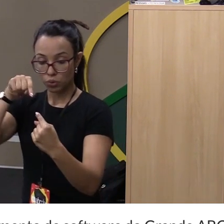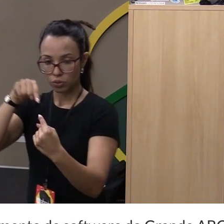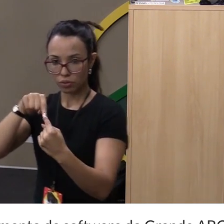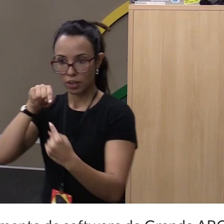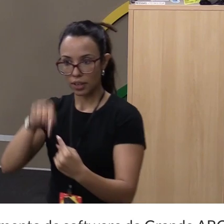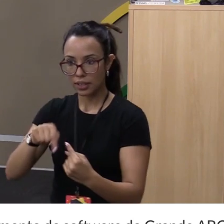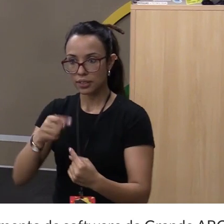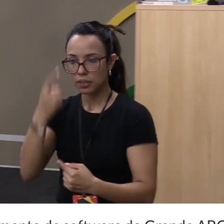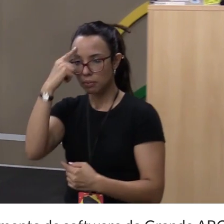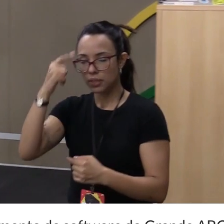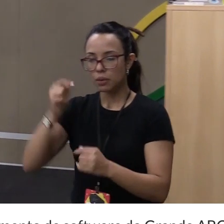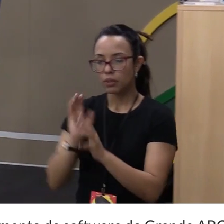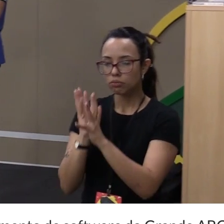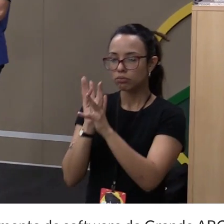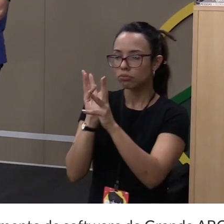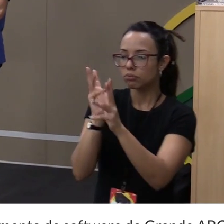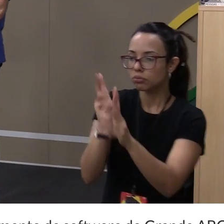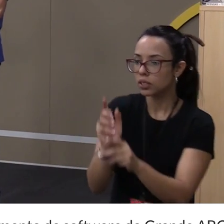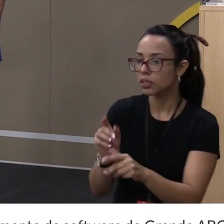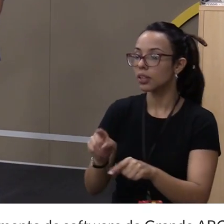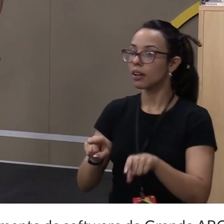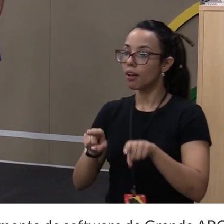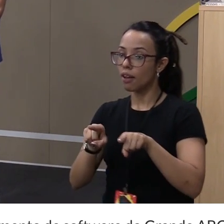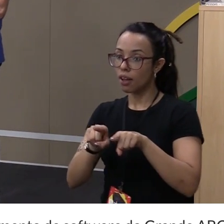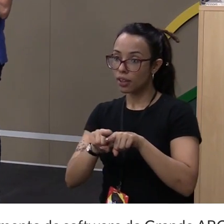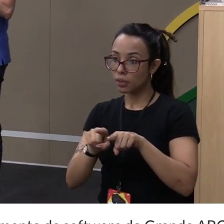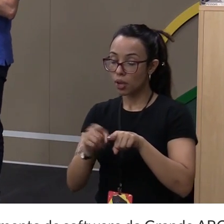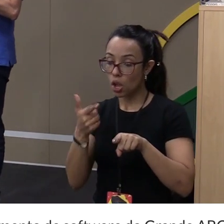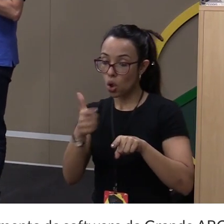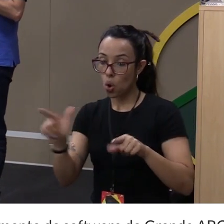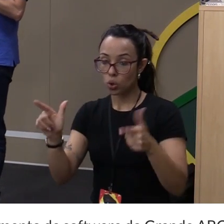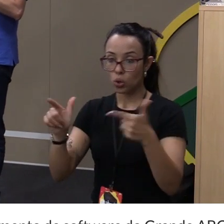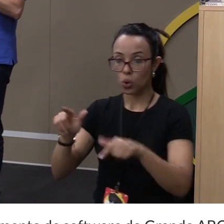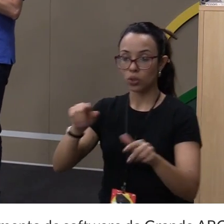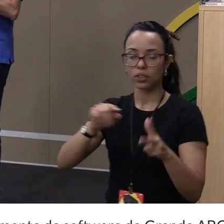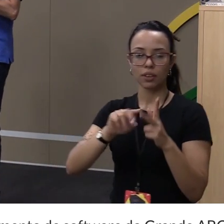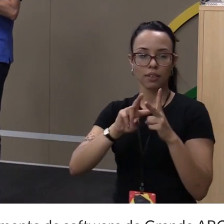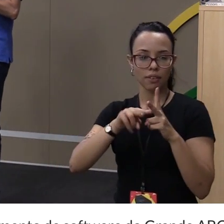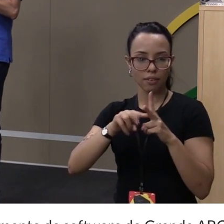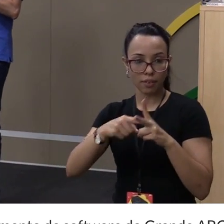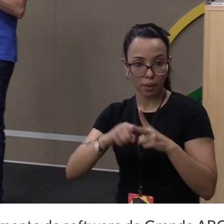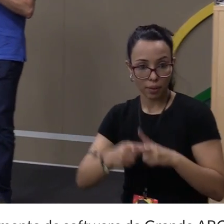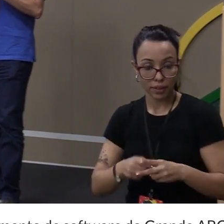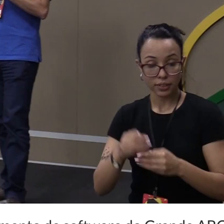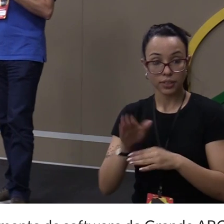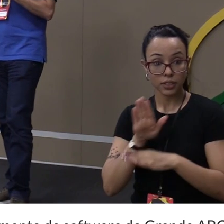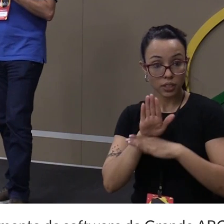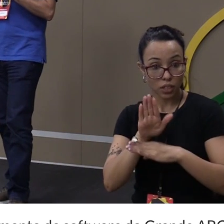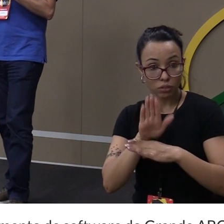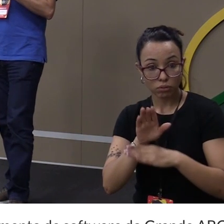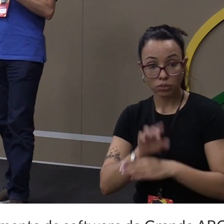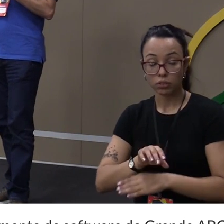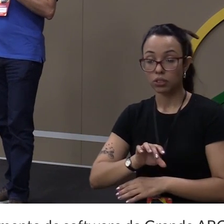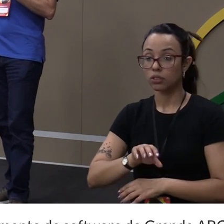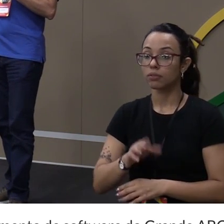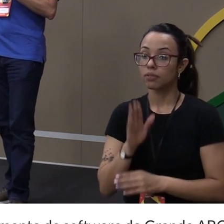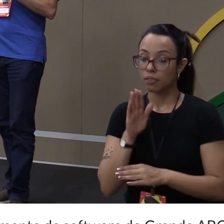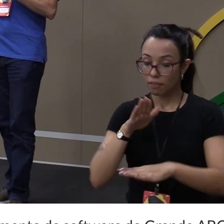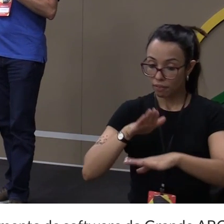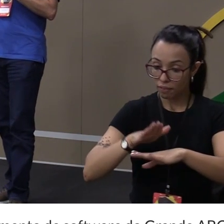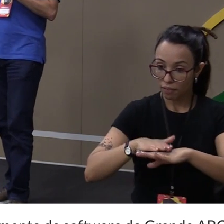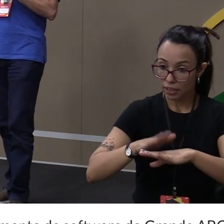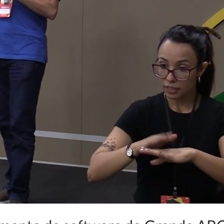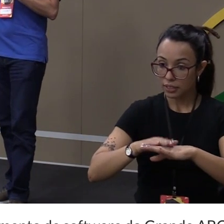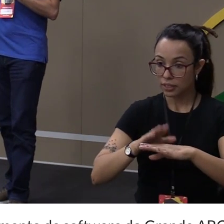e algumas outras ferramentas que te ajudam não só a fazer a parte do Scrap,